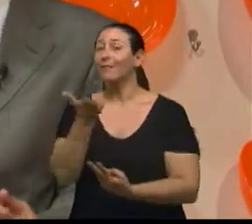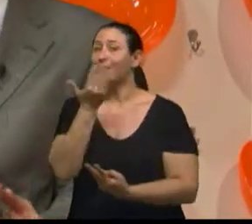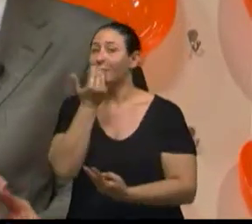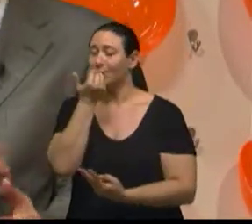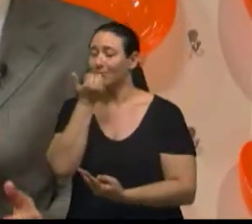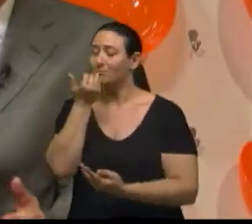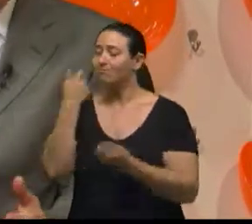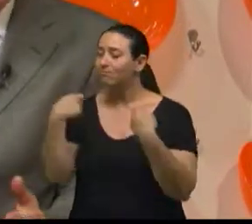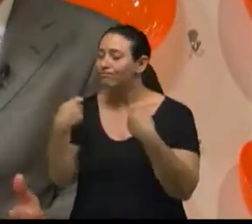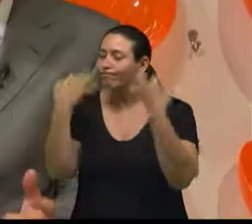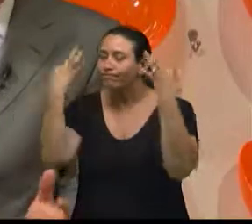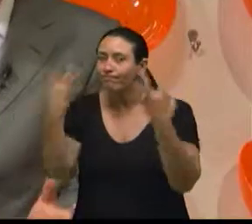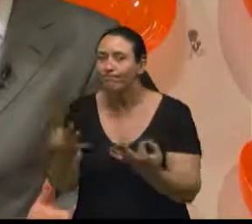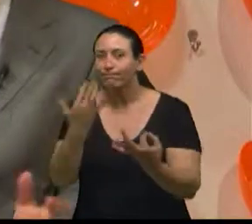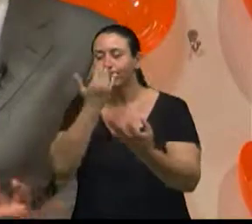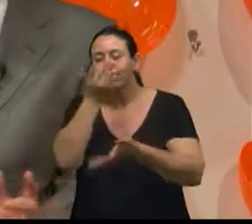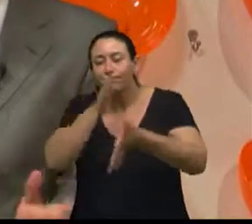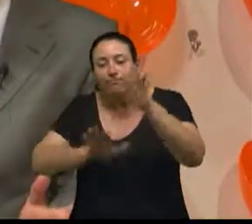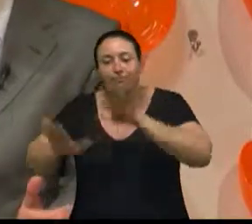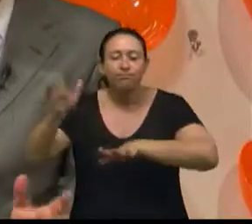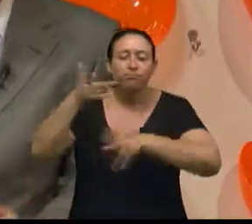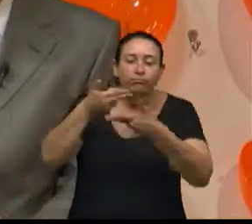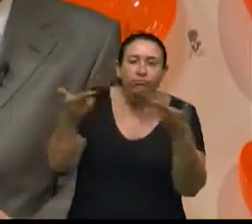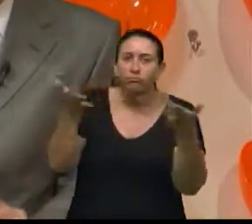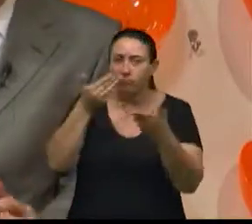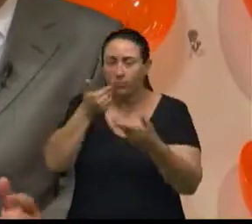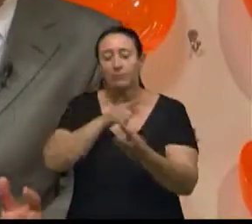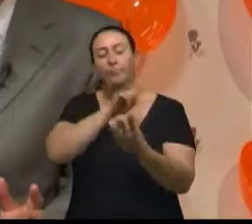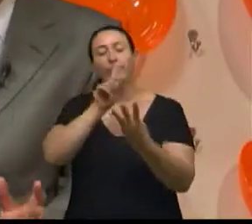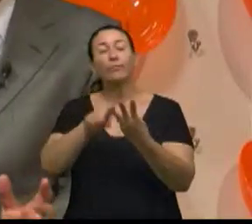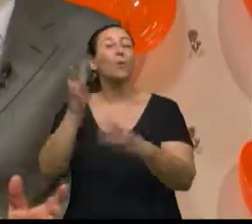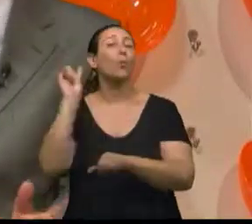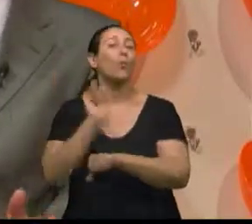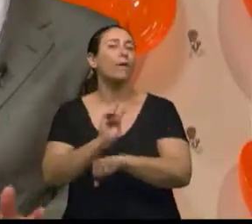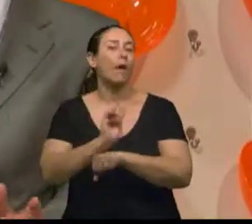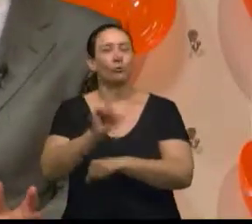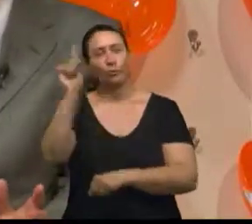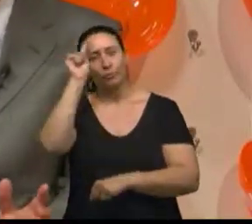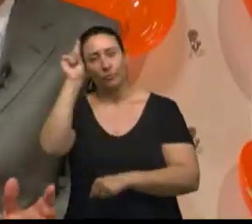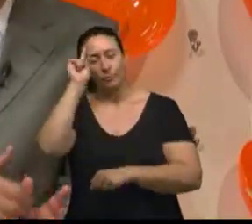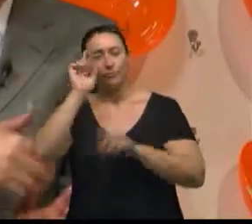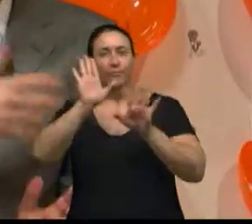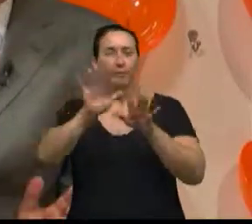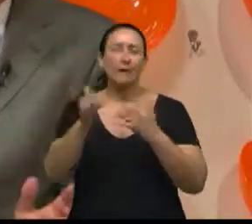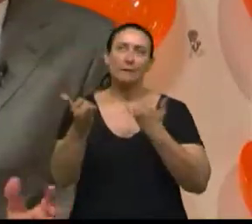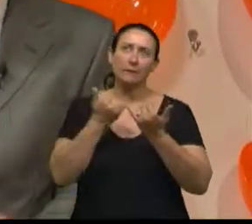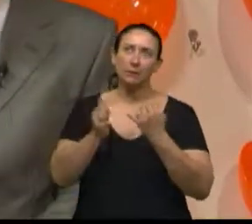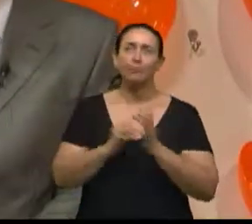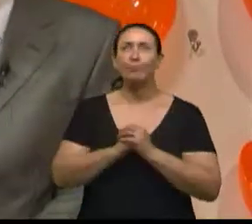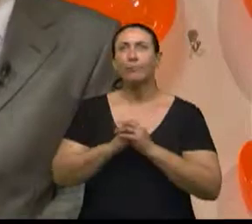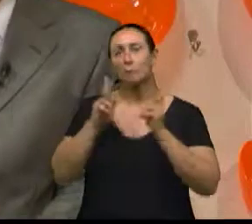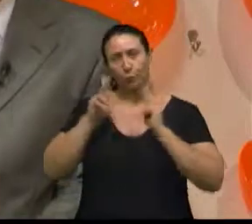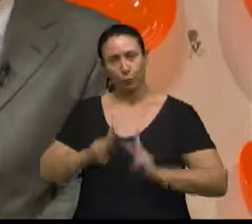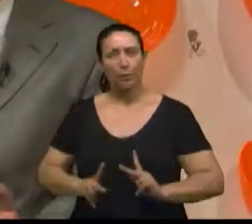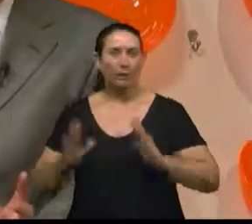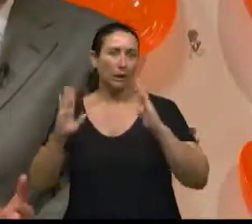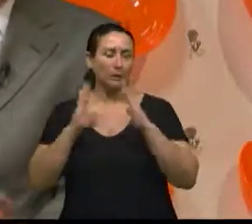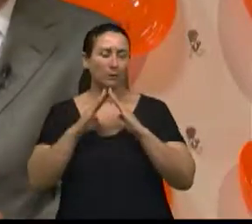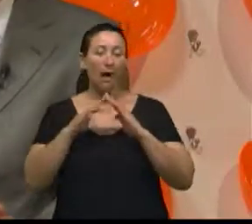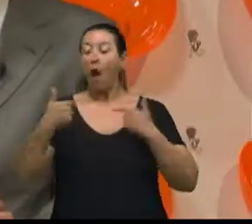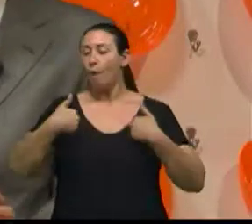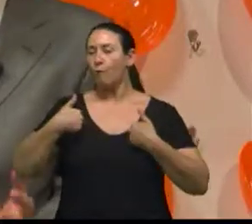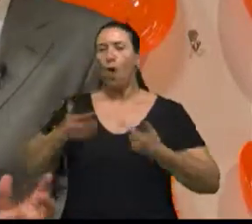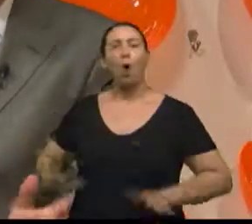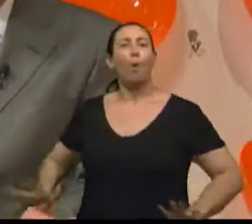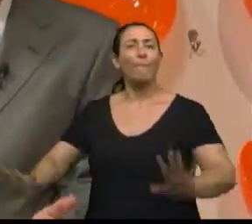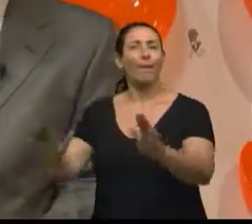dos cuidados da nossa vida no dia a dia. Por exemplo, aquelas coisas que se faz, a pessoa de casa, eu vou arrumar a